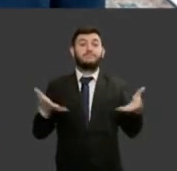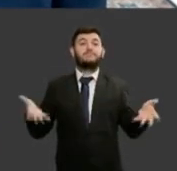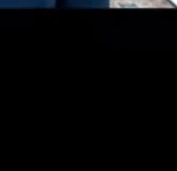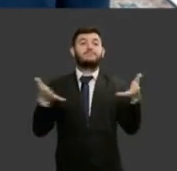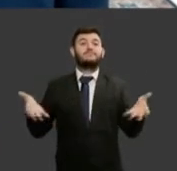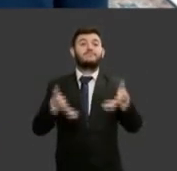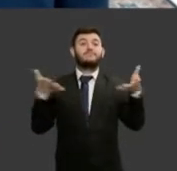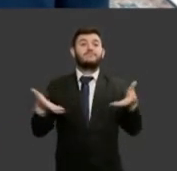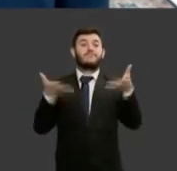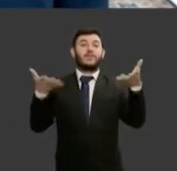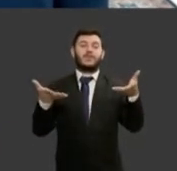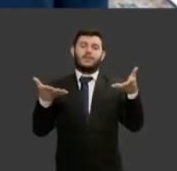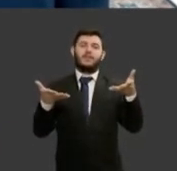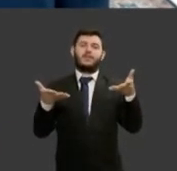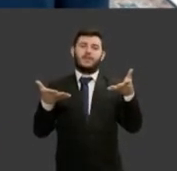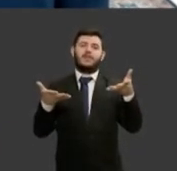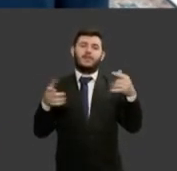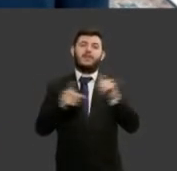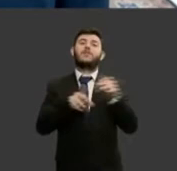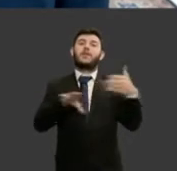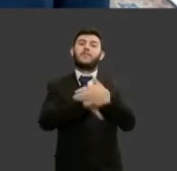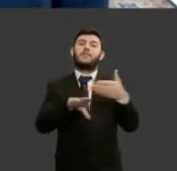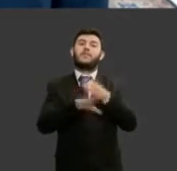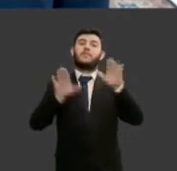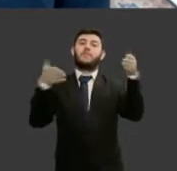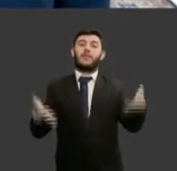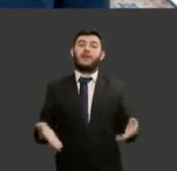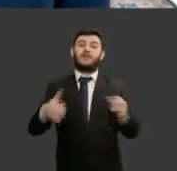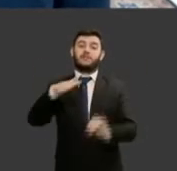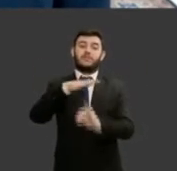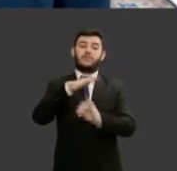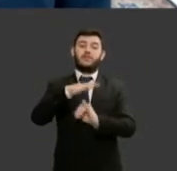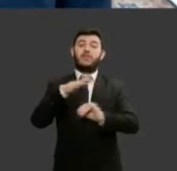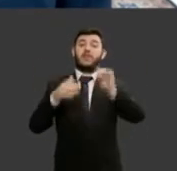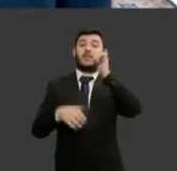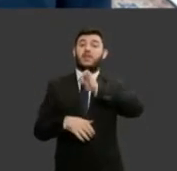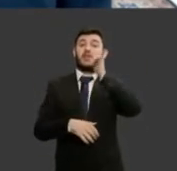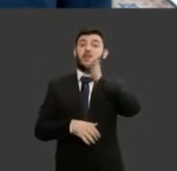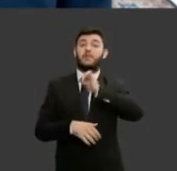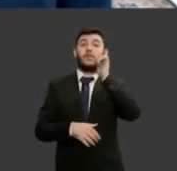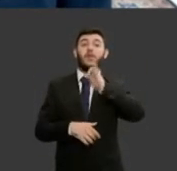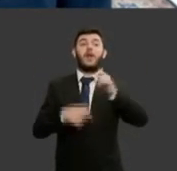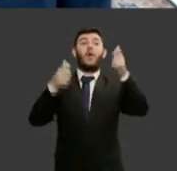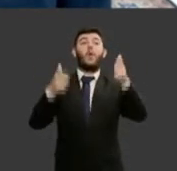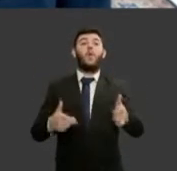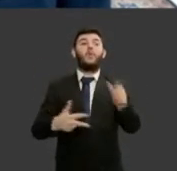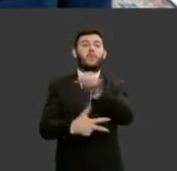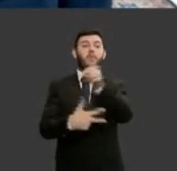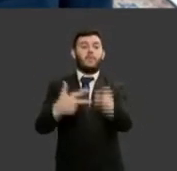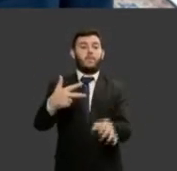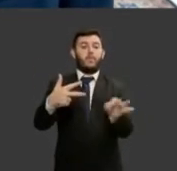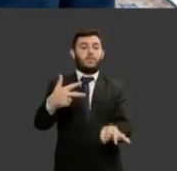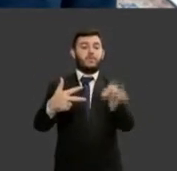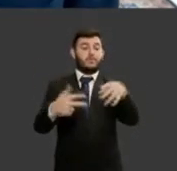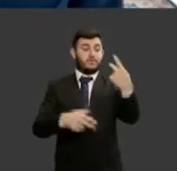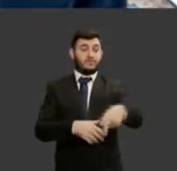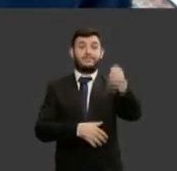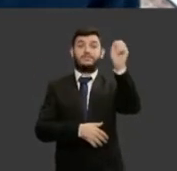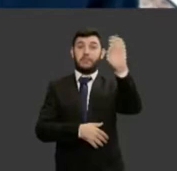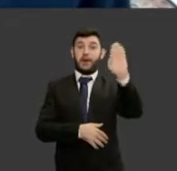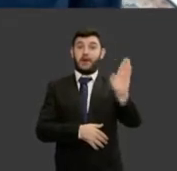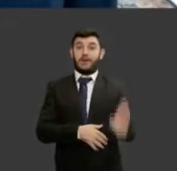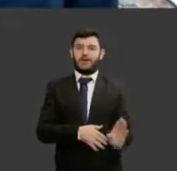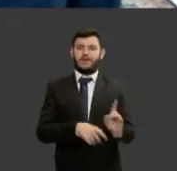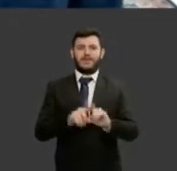à Participação Institucional Feminina no Poder Judiciário Brasileiro. Eu não